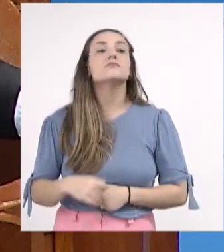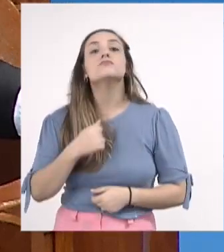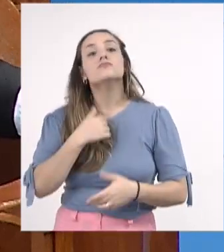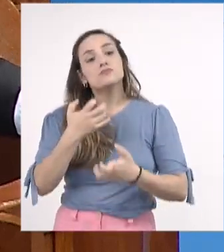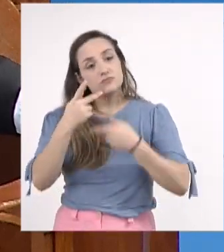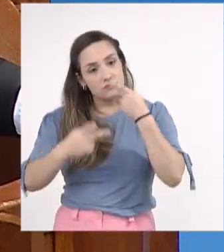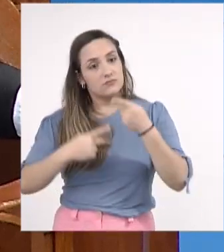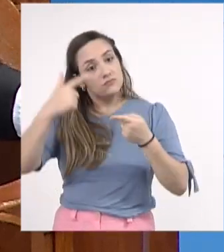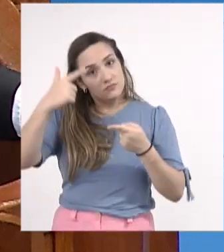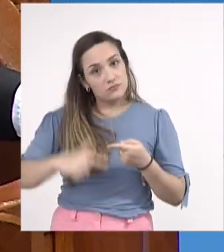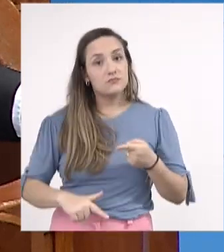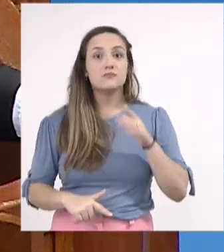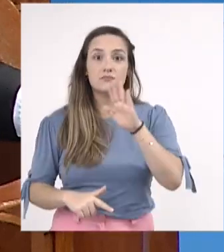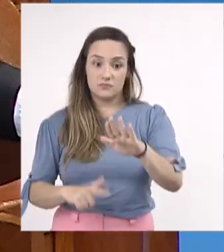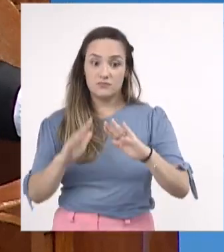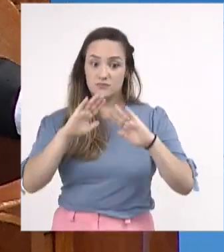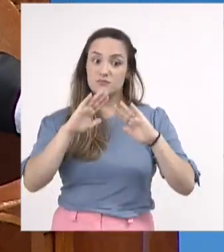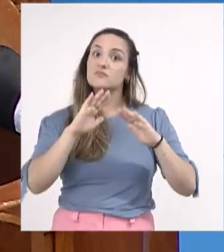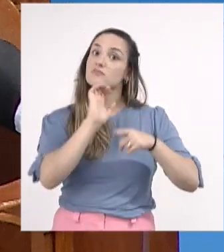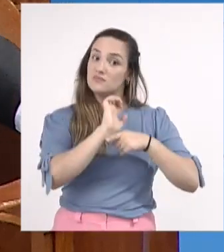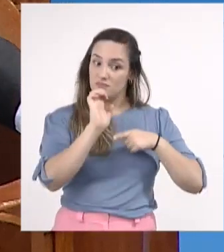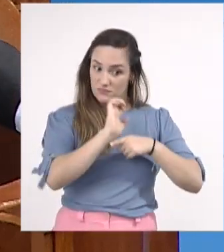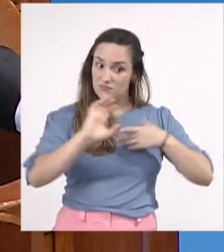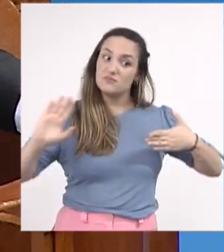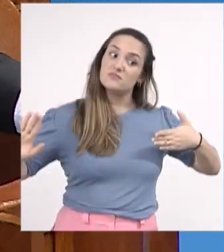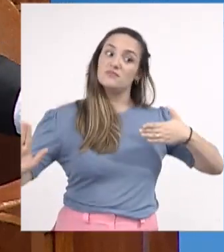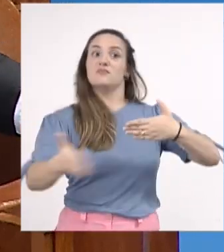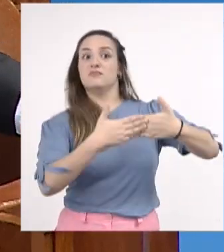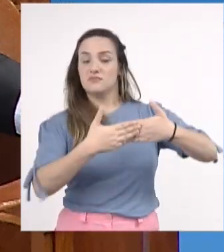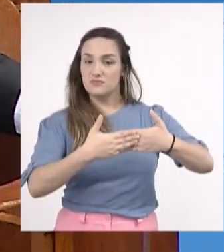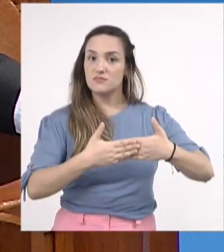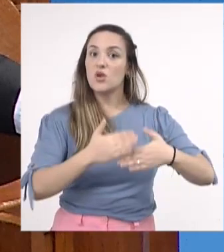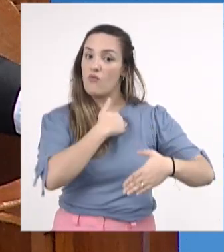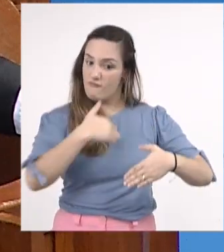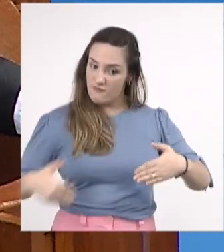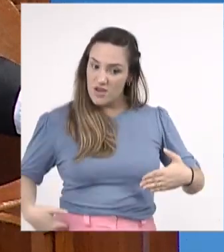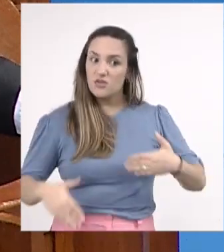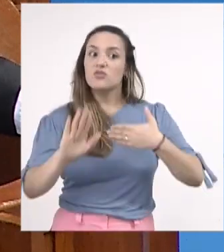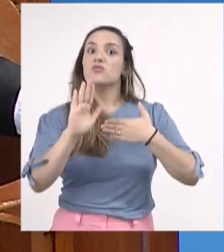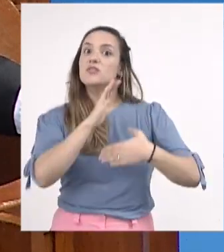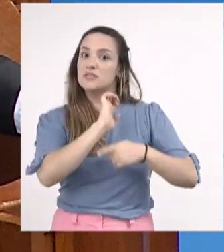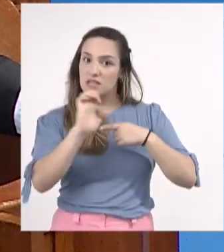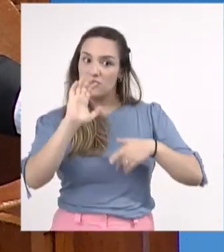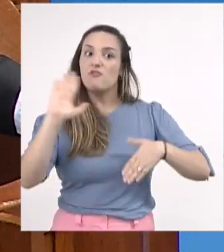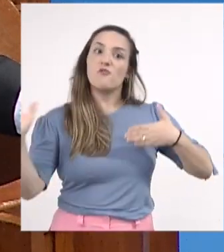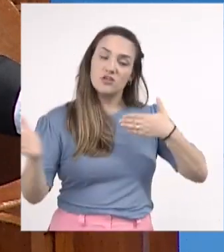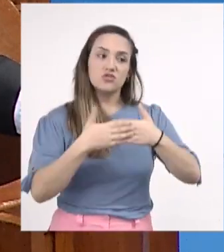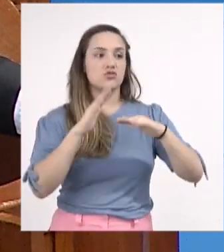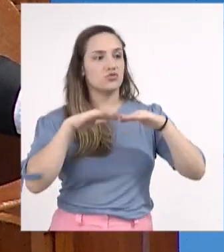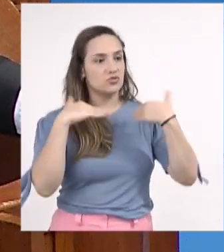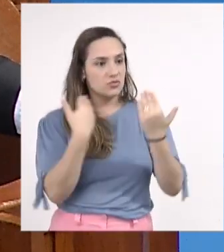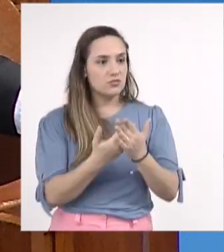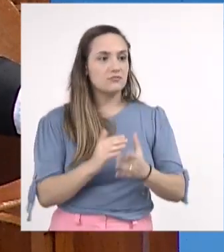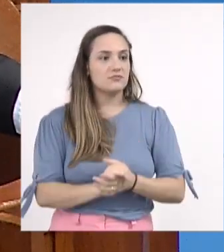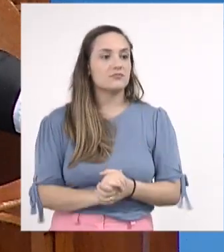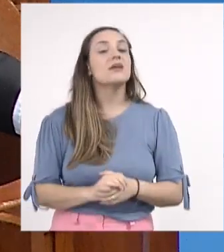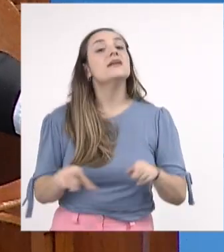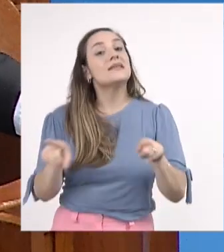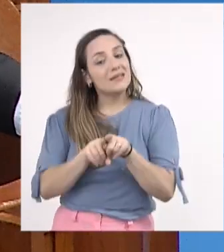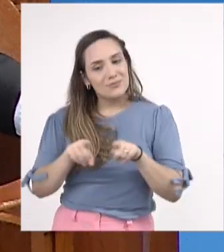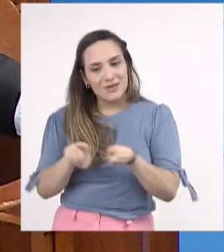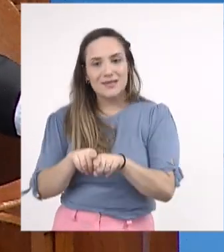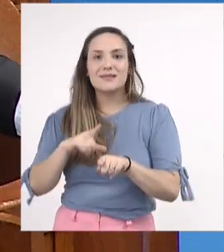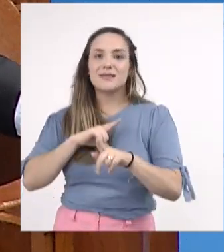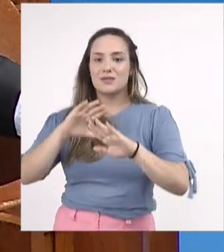fechou escolas, e o Estado tem hoje escolas em período integral.